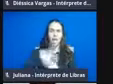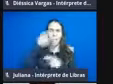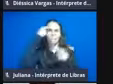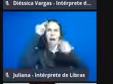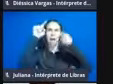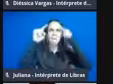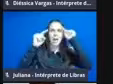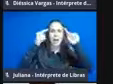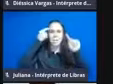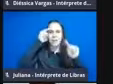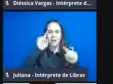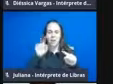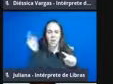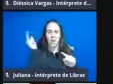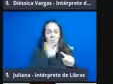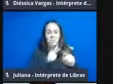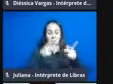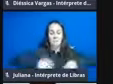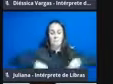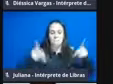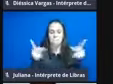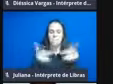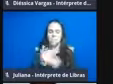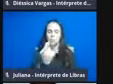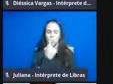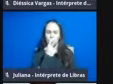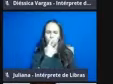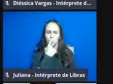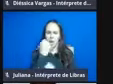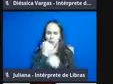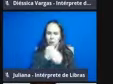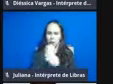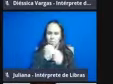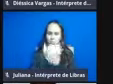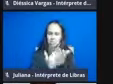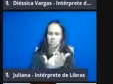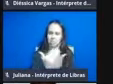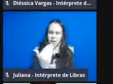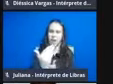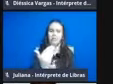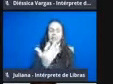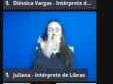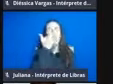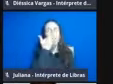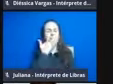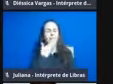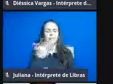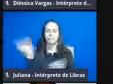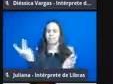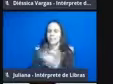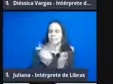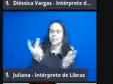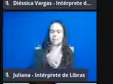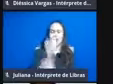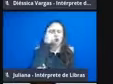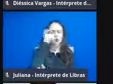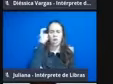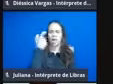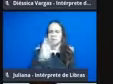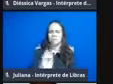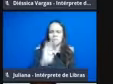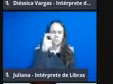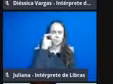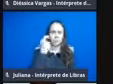trabalha com um público infantil, com os anos iniciais, e as crianças são extremamente curiosas, principalmente nos